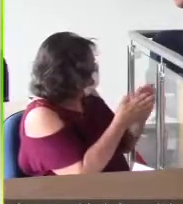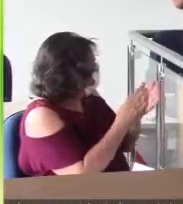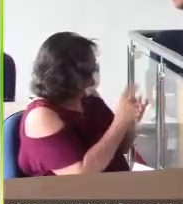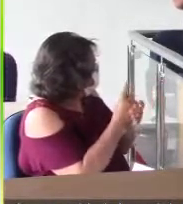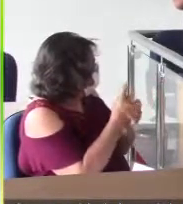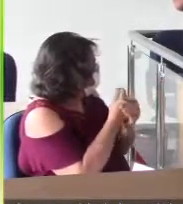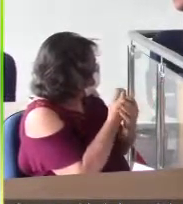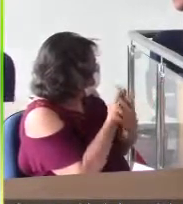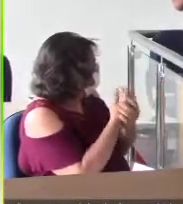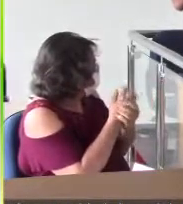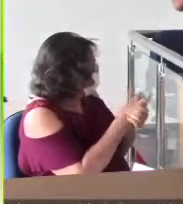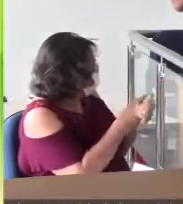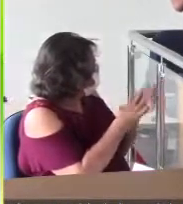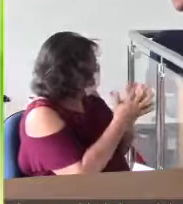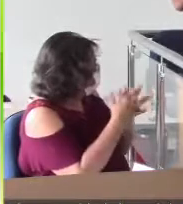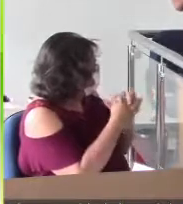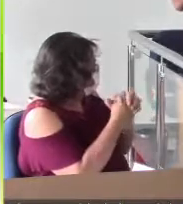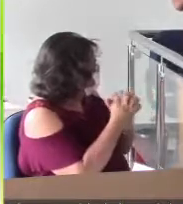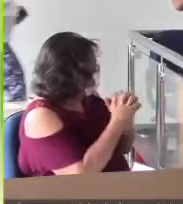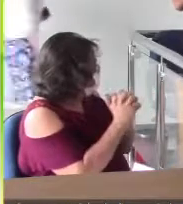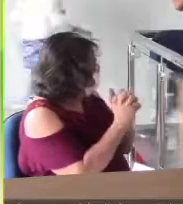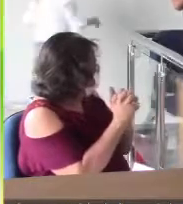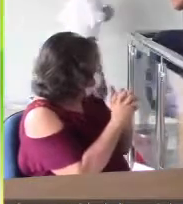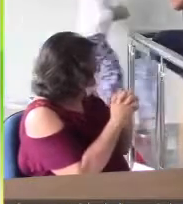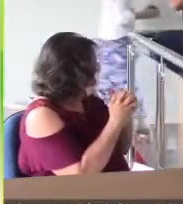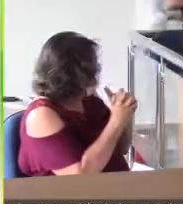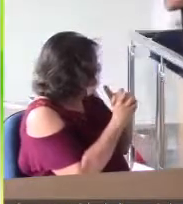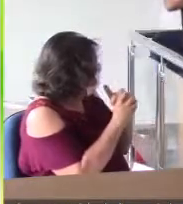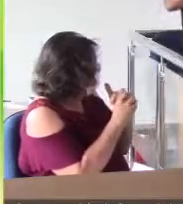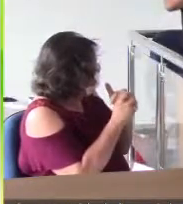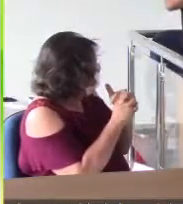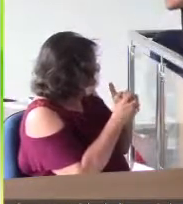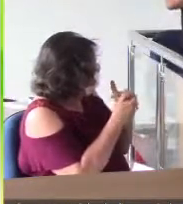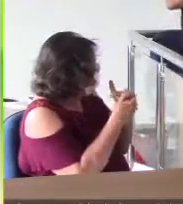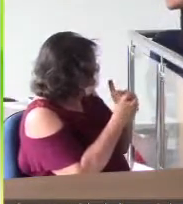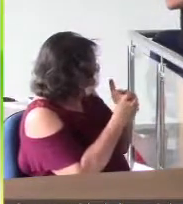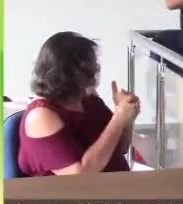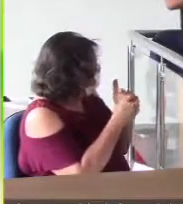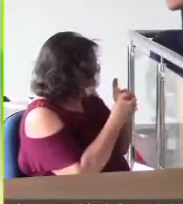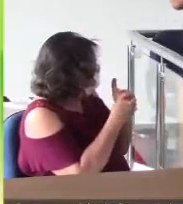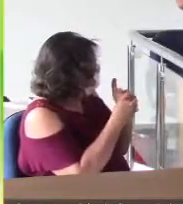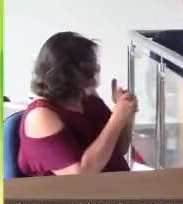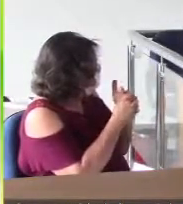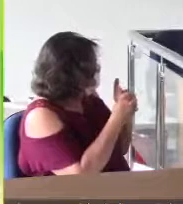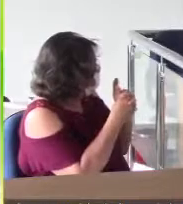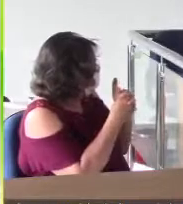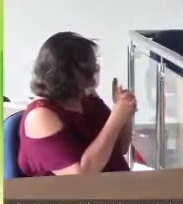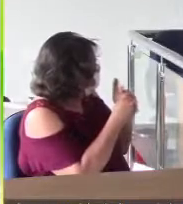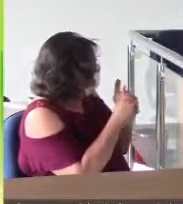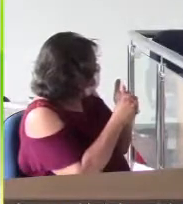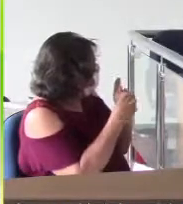está no texto da emenda, a gente tem que cumprir, a gente tem que construir uma quadra poliesportiva, e, no caso, para a FEUC.